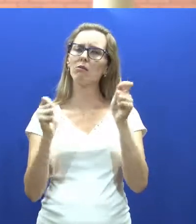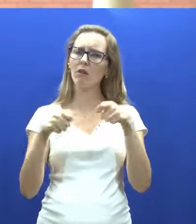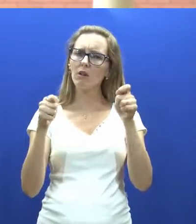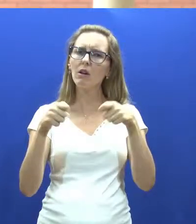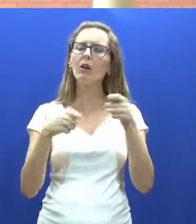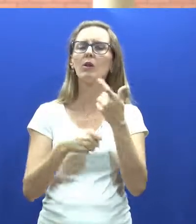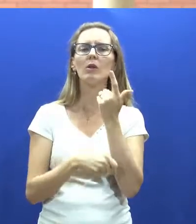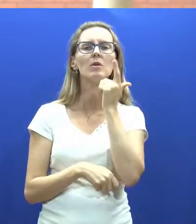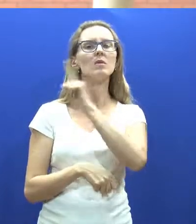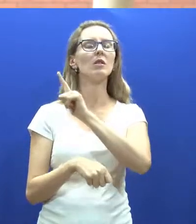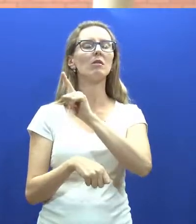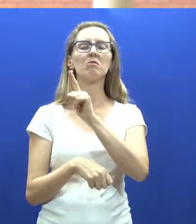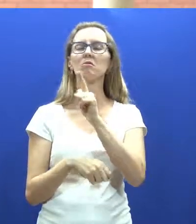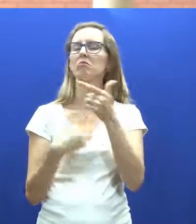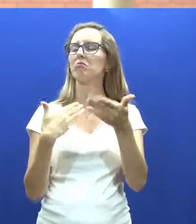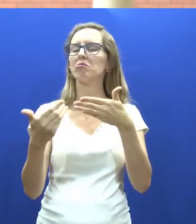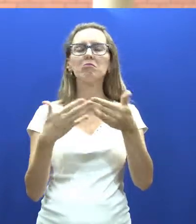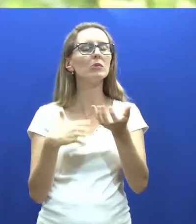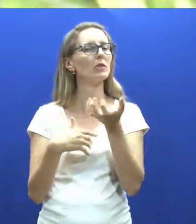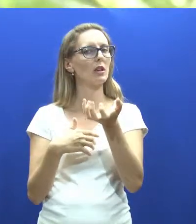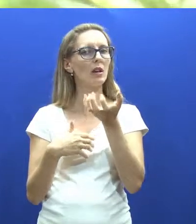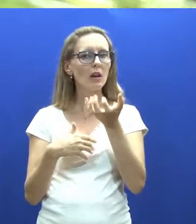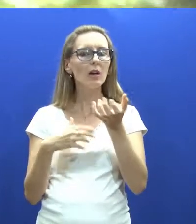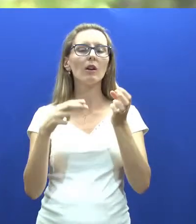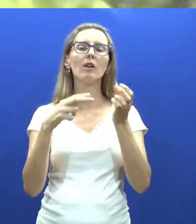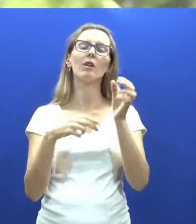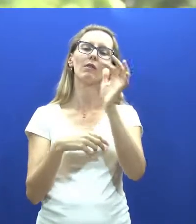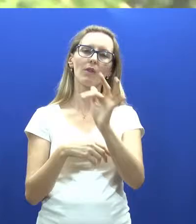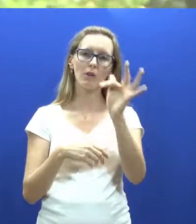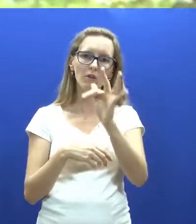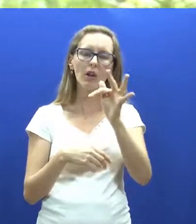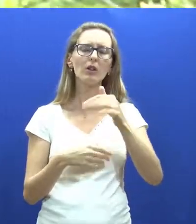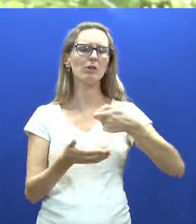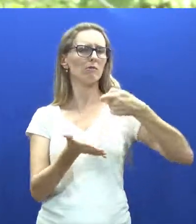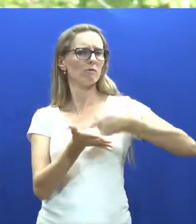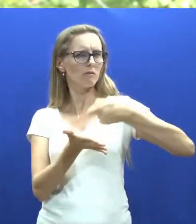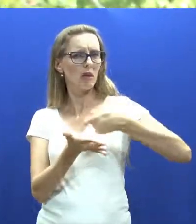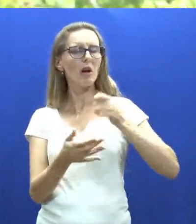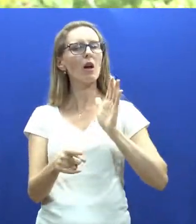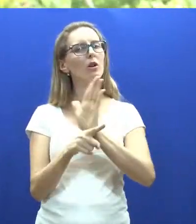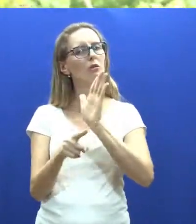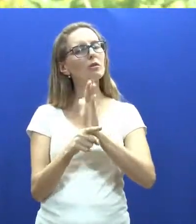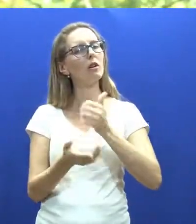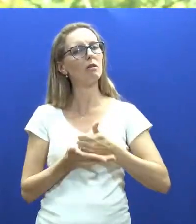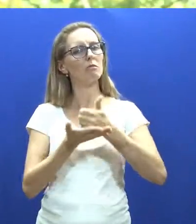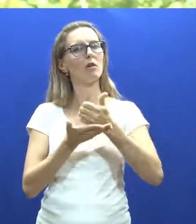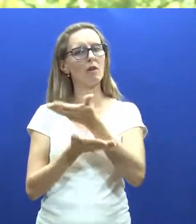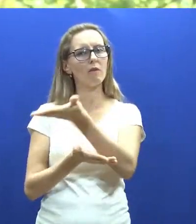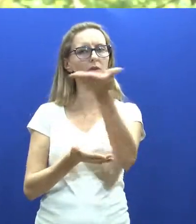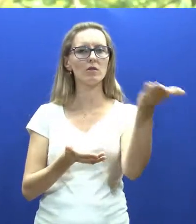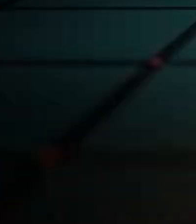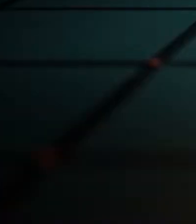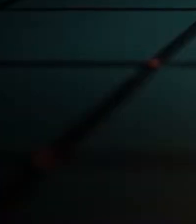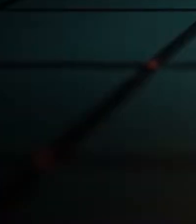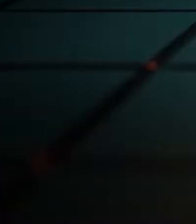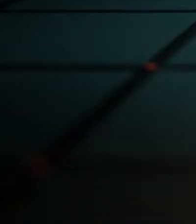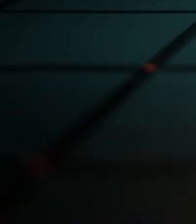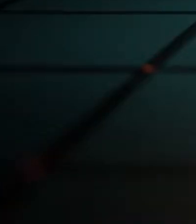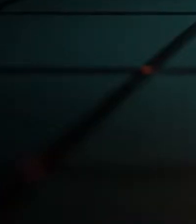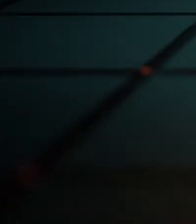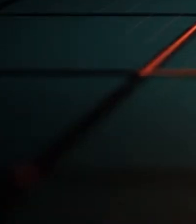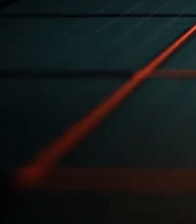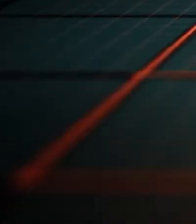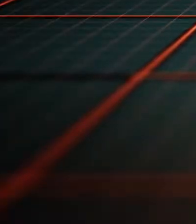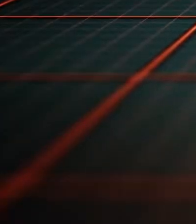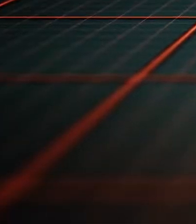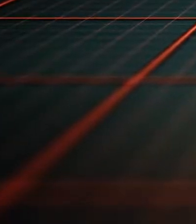terminar o curso, me integrar na área da farmácia e ver o acontece. A